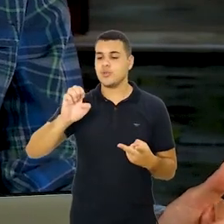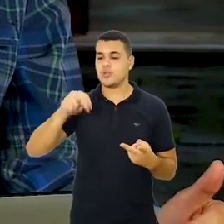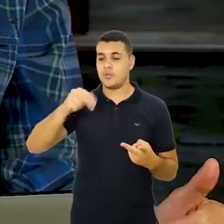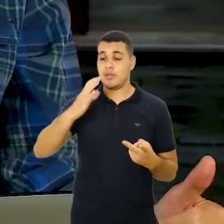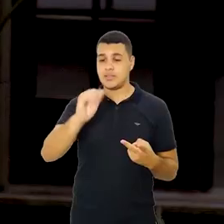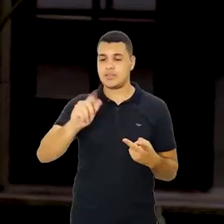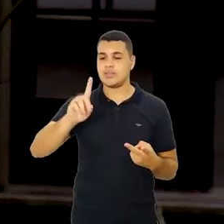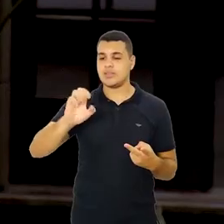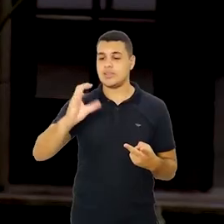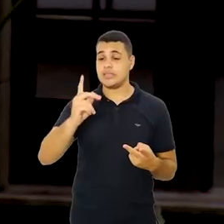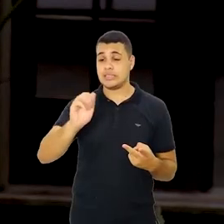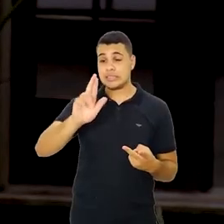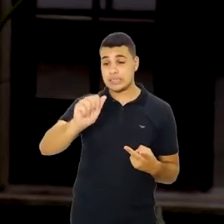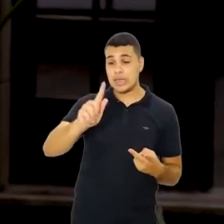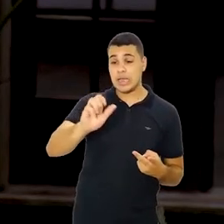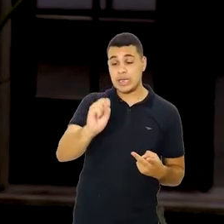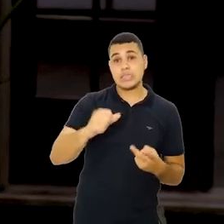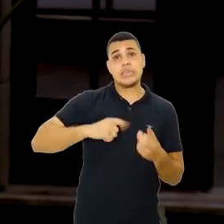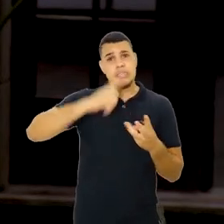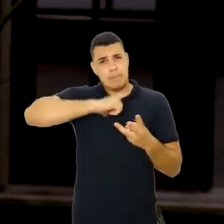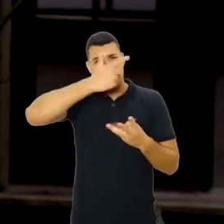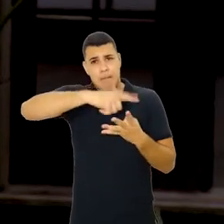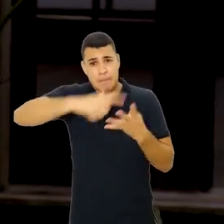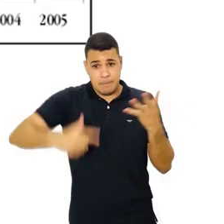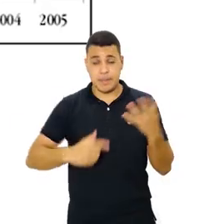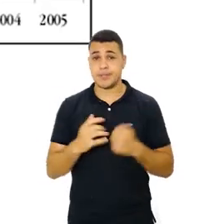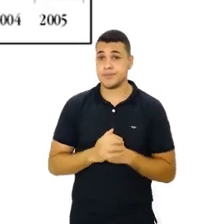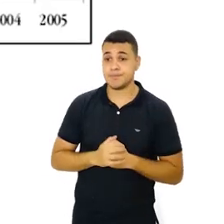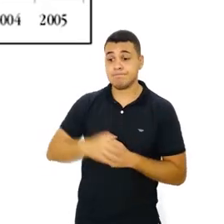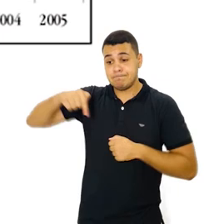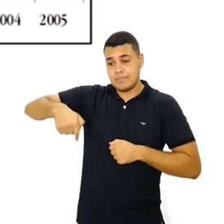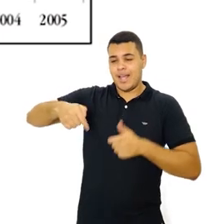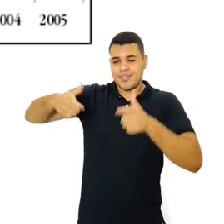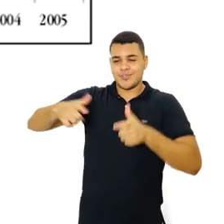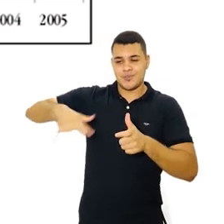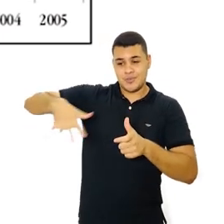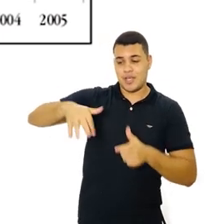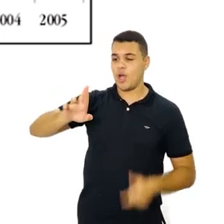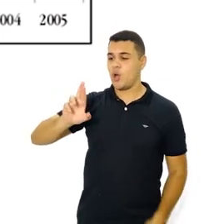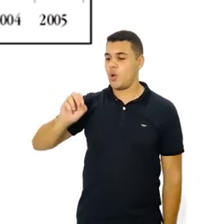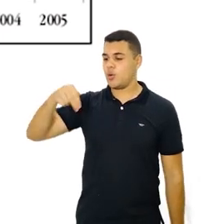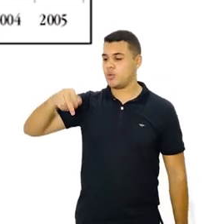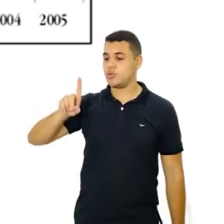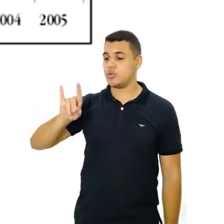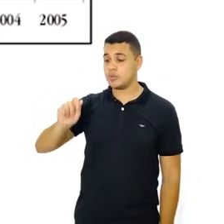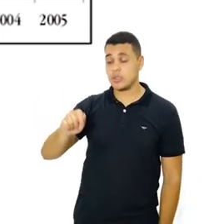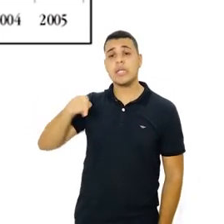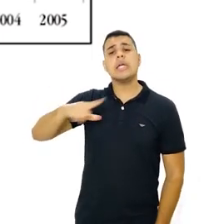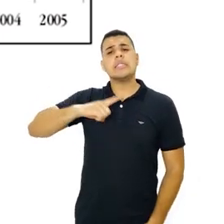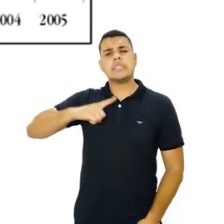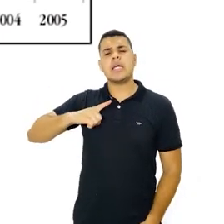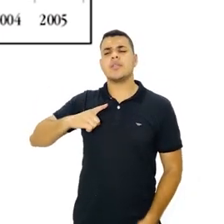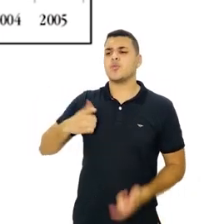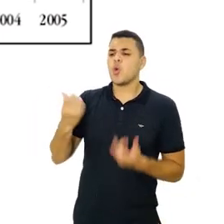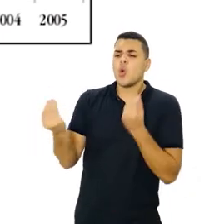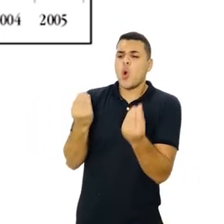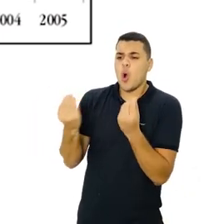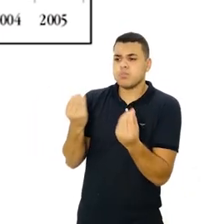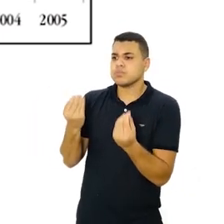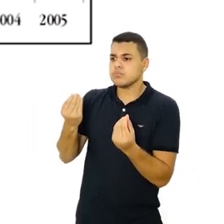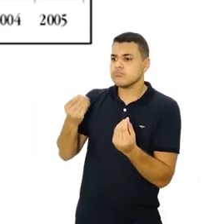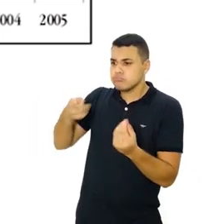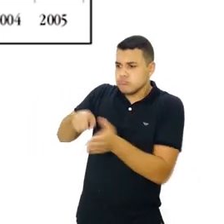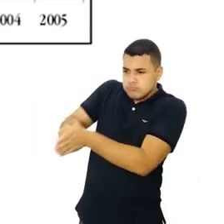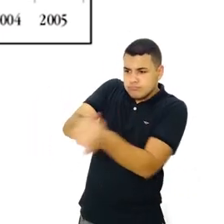a malária, doença de Chagas e a esquistossomose. Aqui, por exemplo, temos em Rondânia o número de